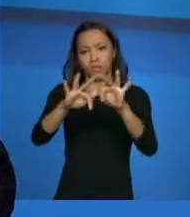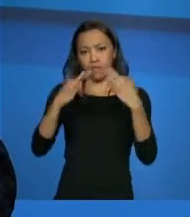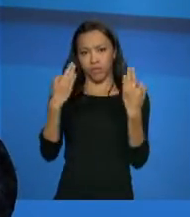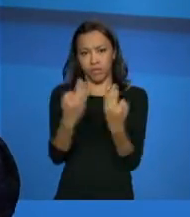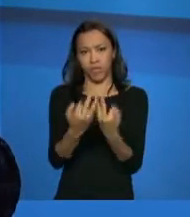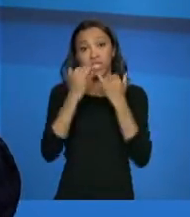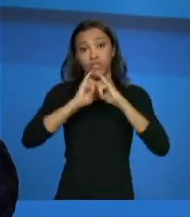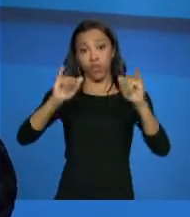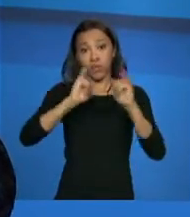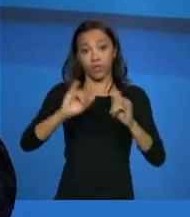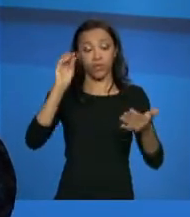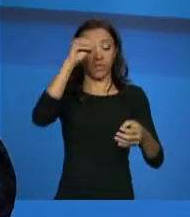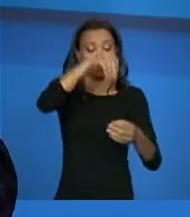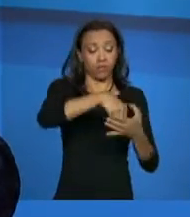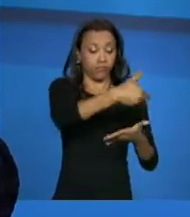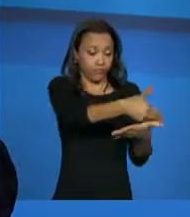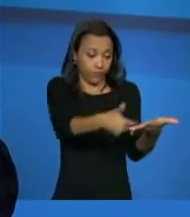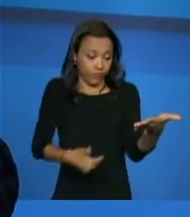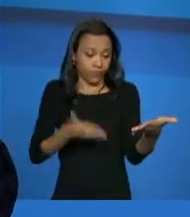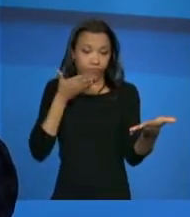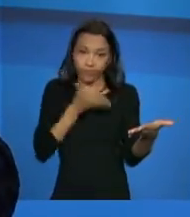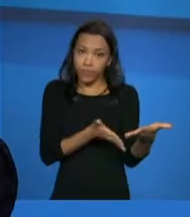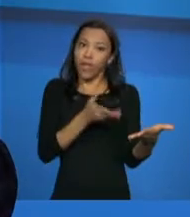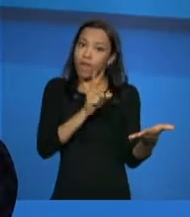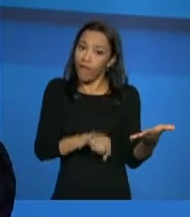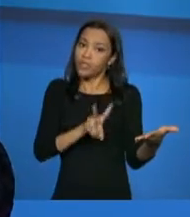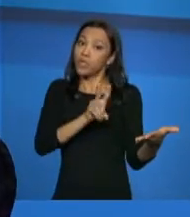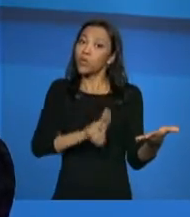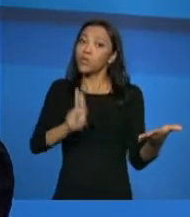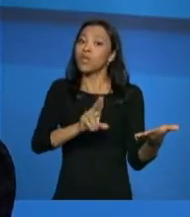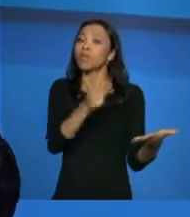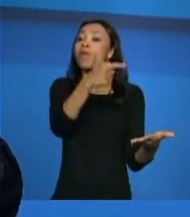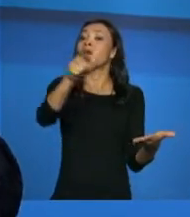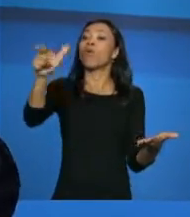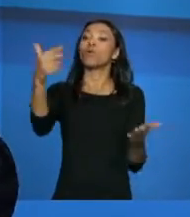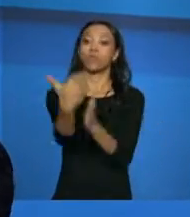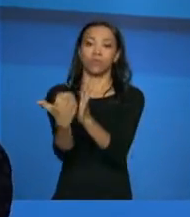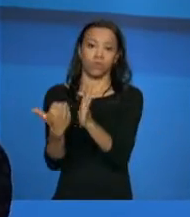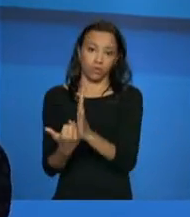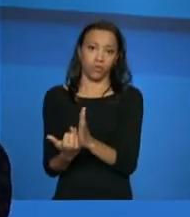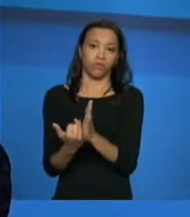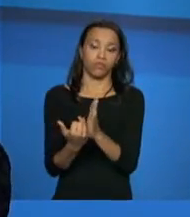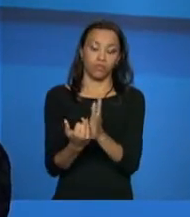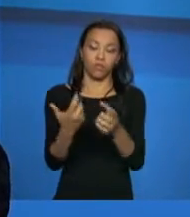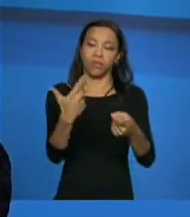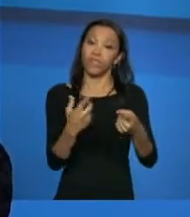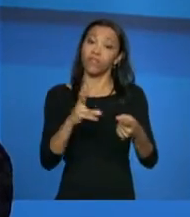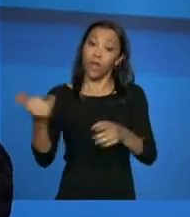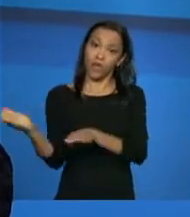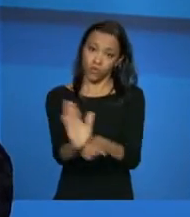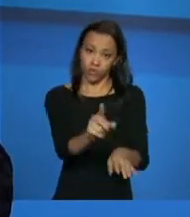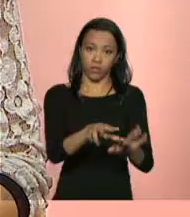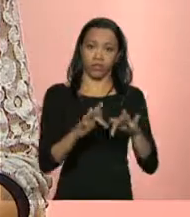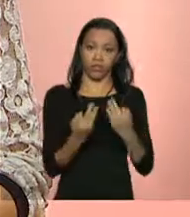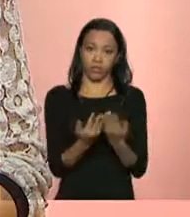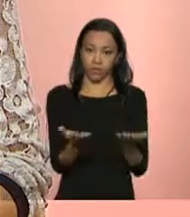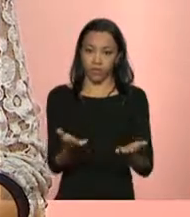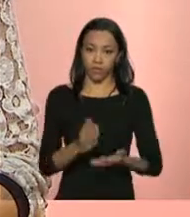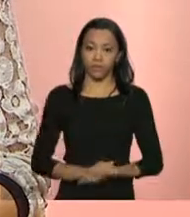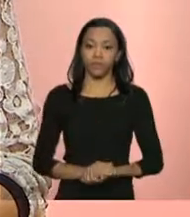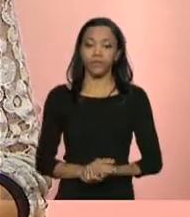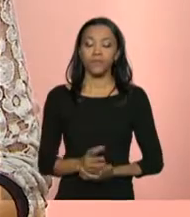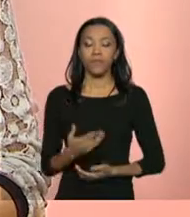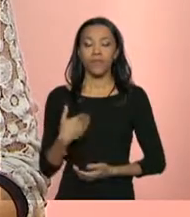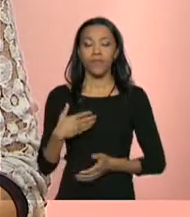e respeite que as informações delas vão ser usadas efetivamente para as políticas que as beneficiem. Joana, para ir